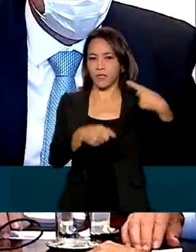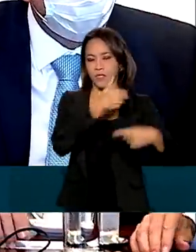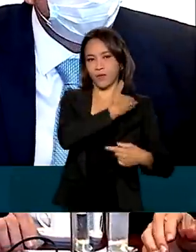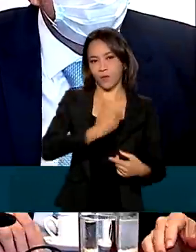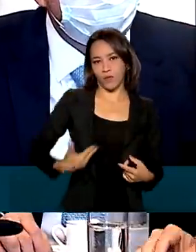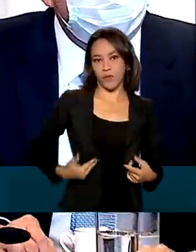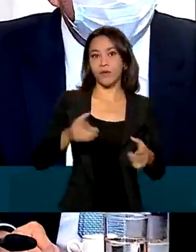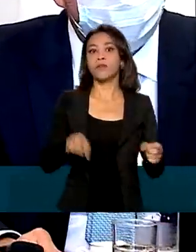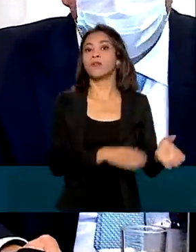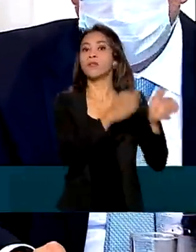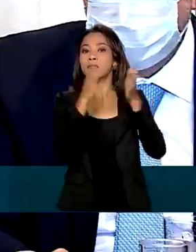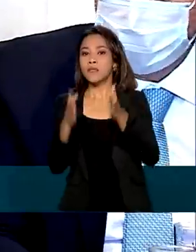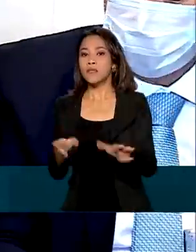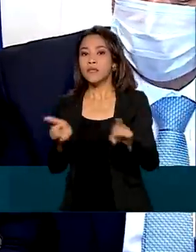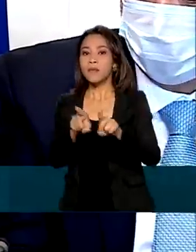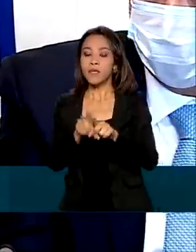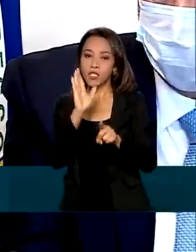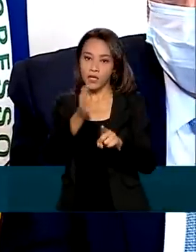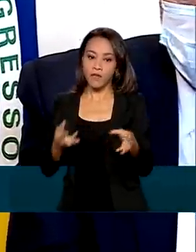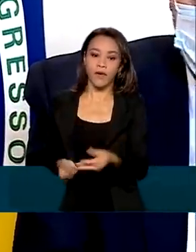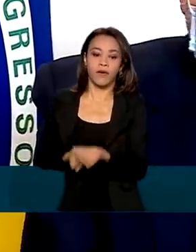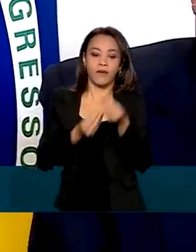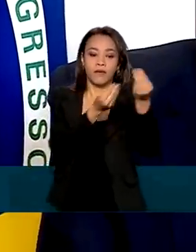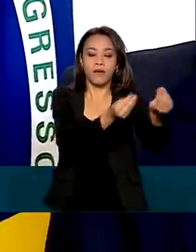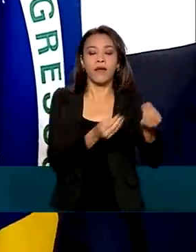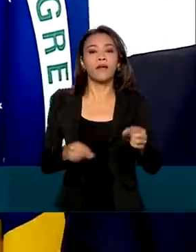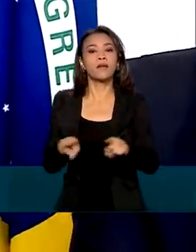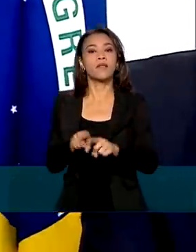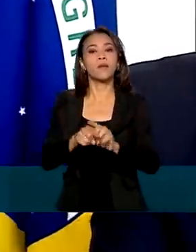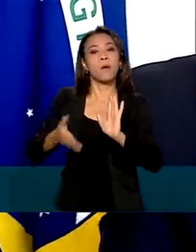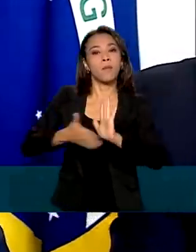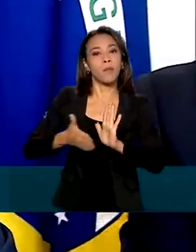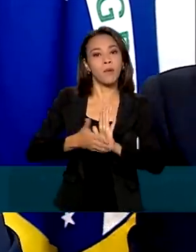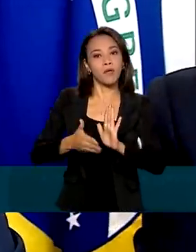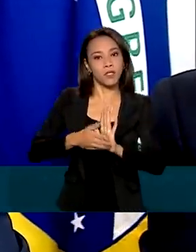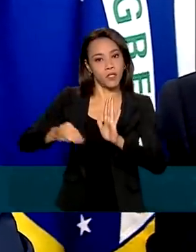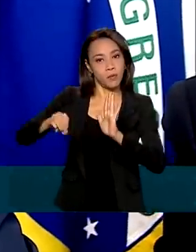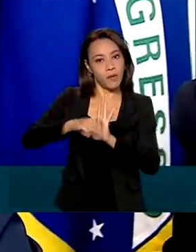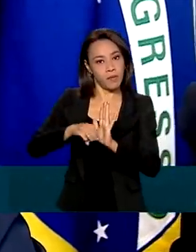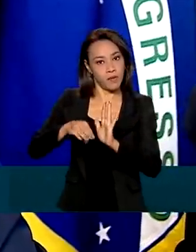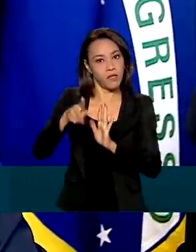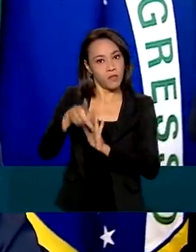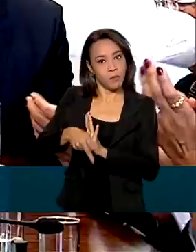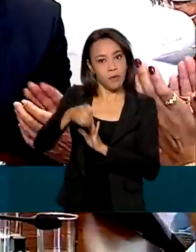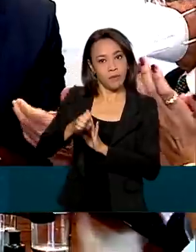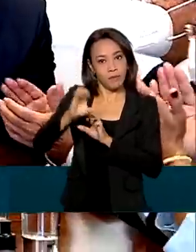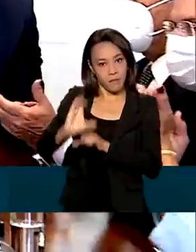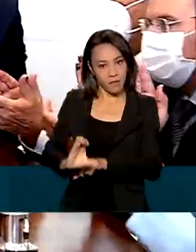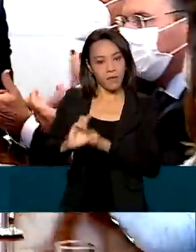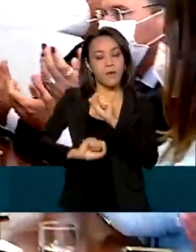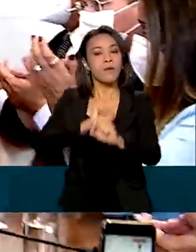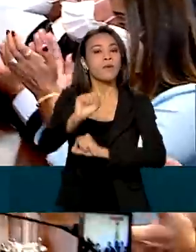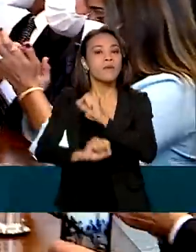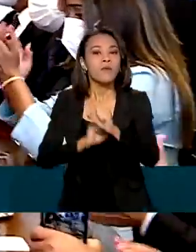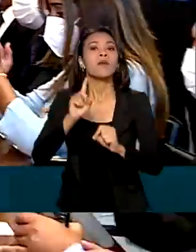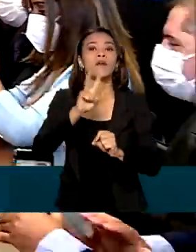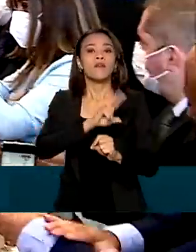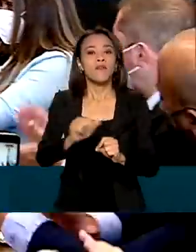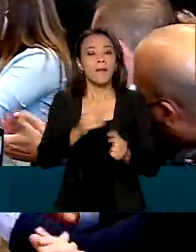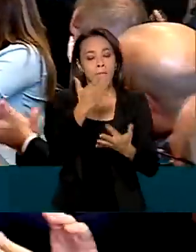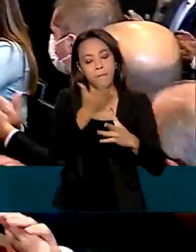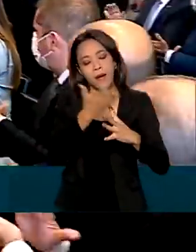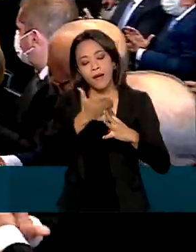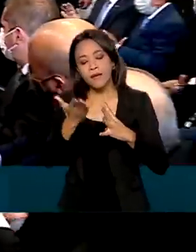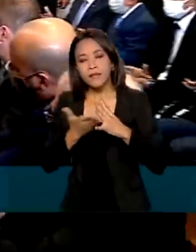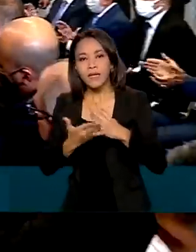Foi entregue também à Câmara a proposta de emenda da Constituição dos Precatórios, que prevê a possibilidade de parcelar as